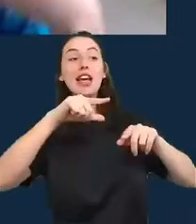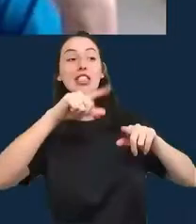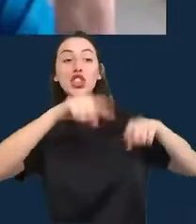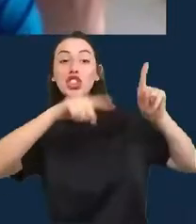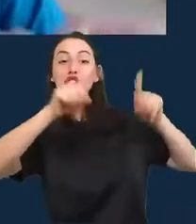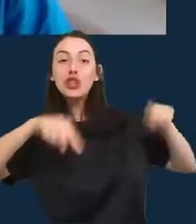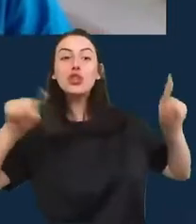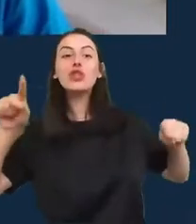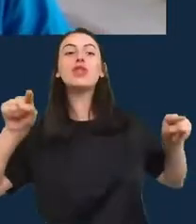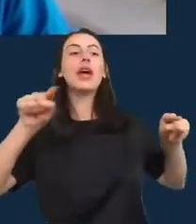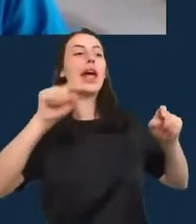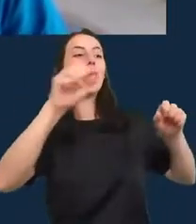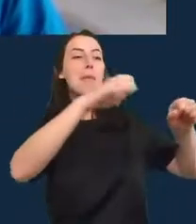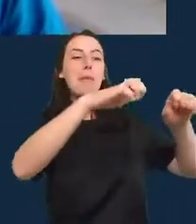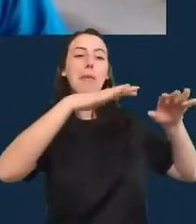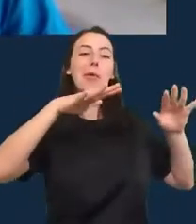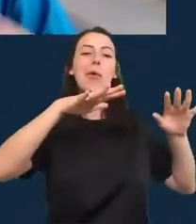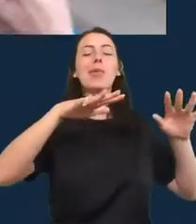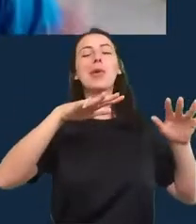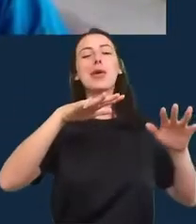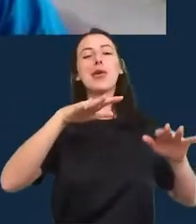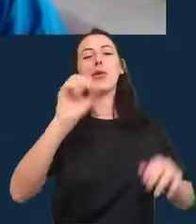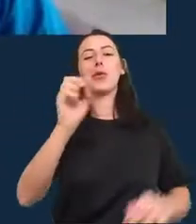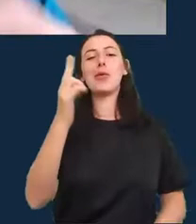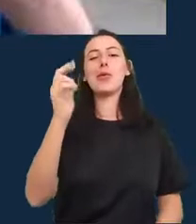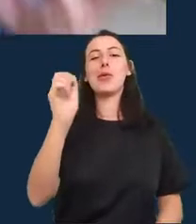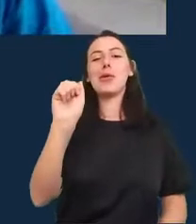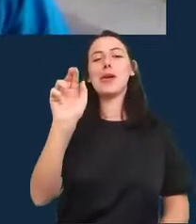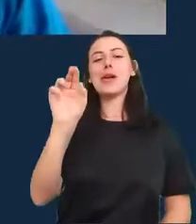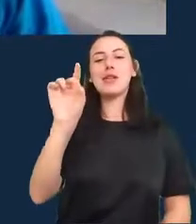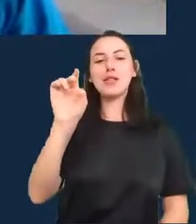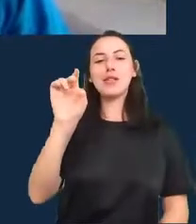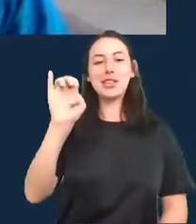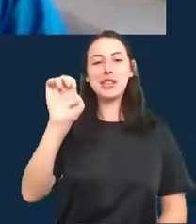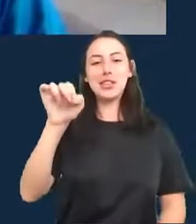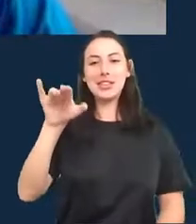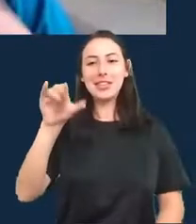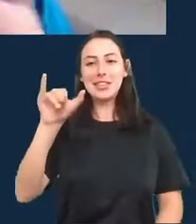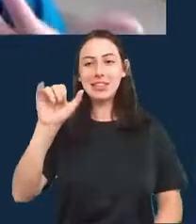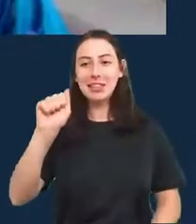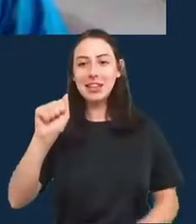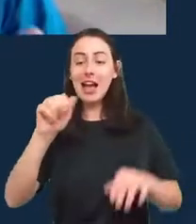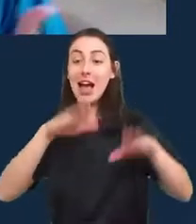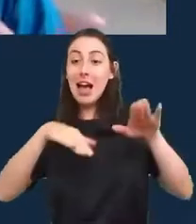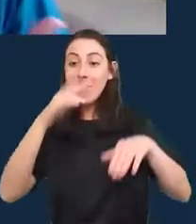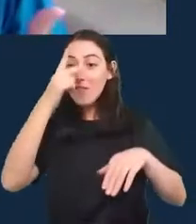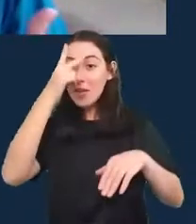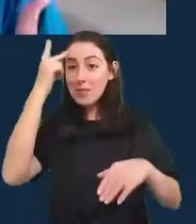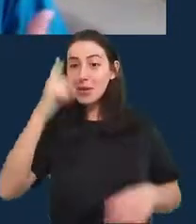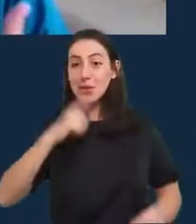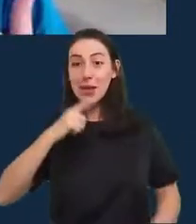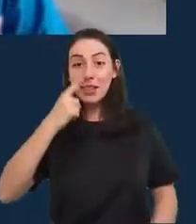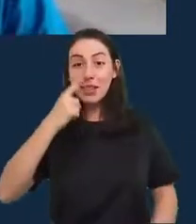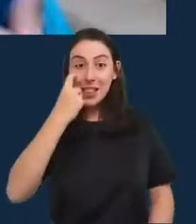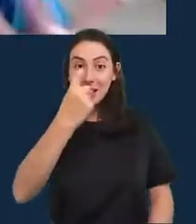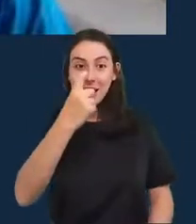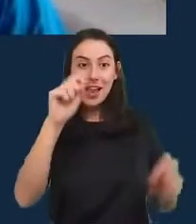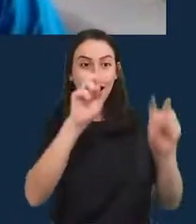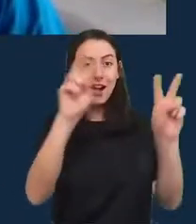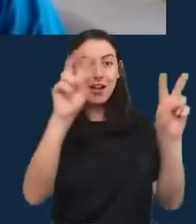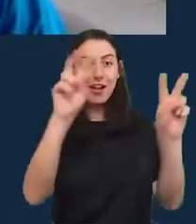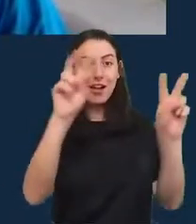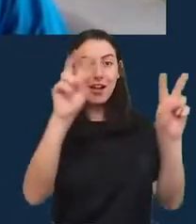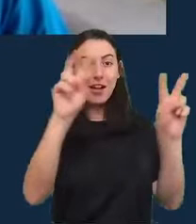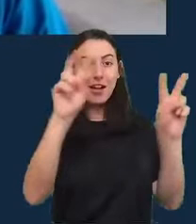que são muito interessadas no assunto que passaram muito tempo lendo a respeito estudando gráficos aí você vai